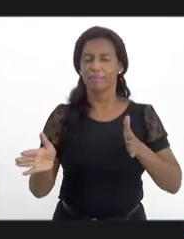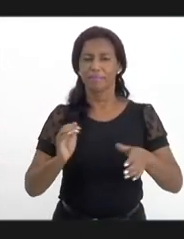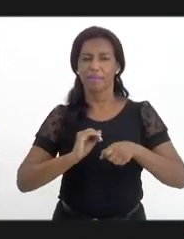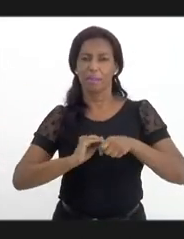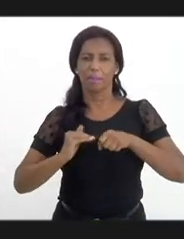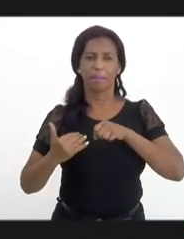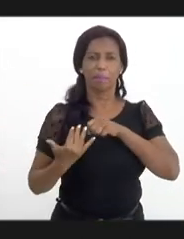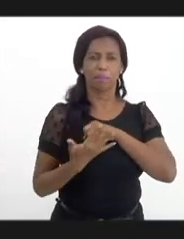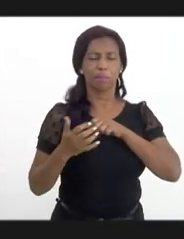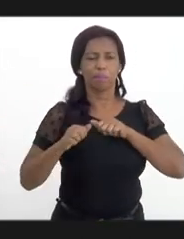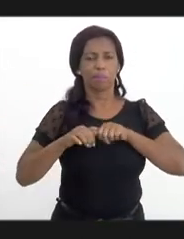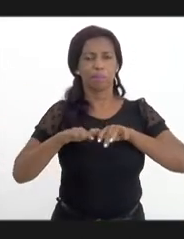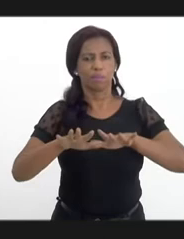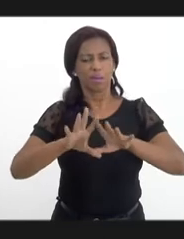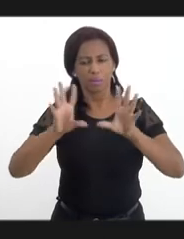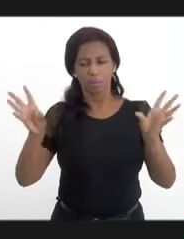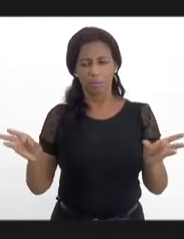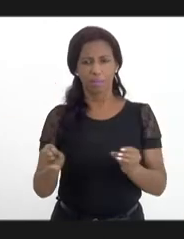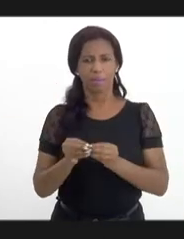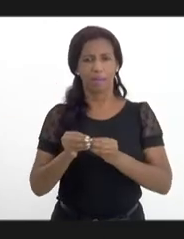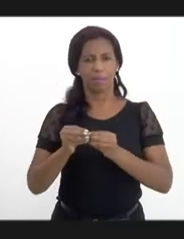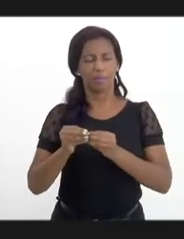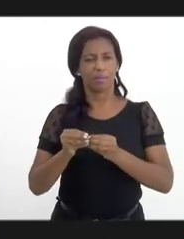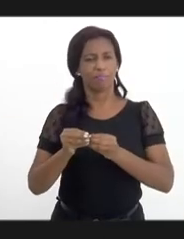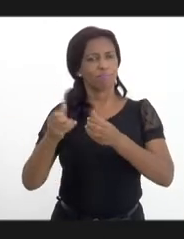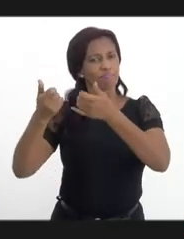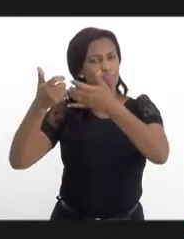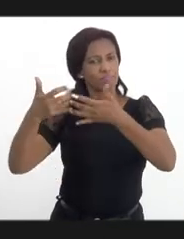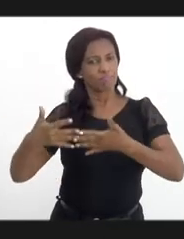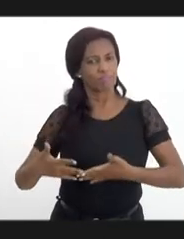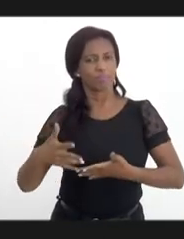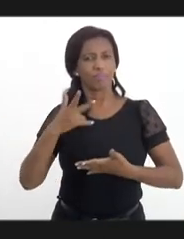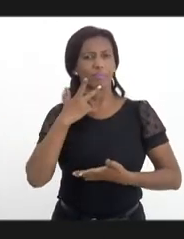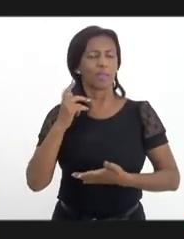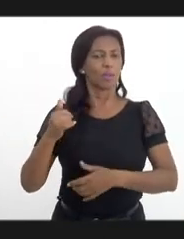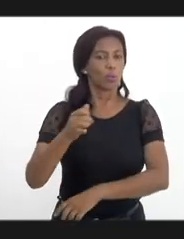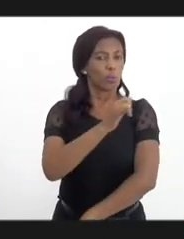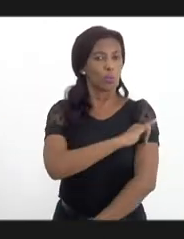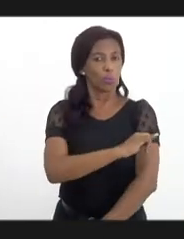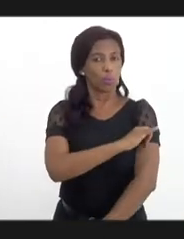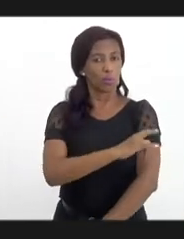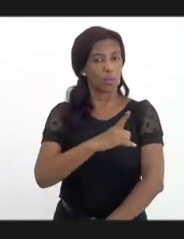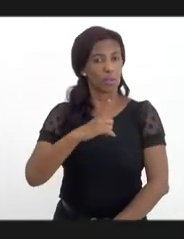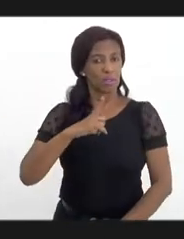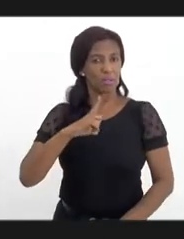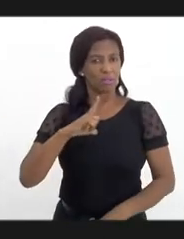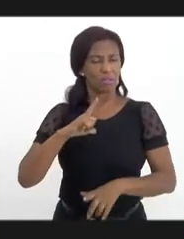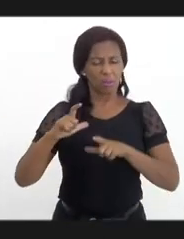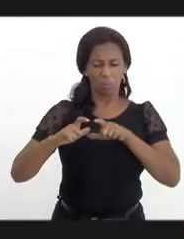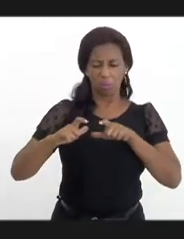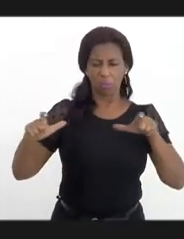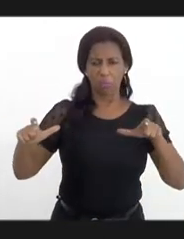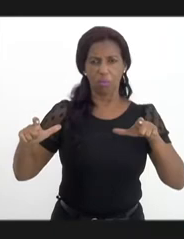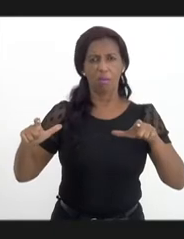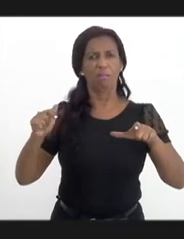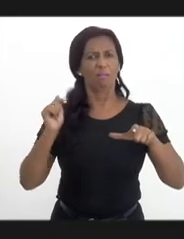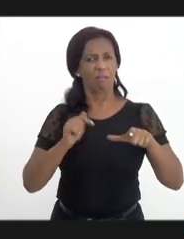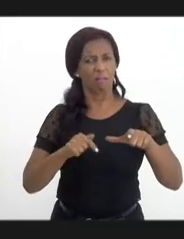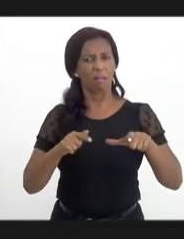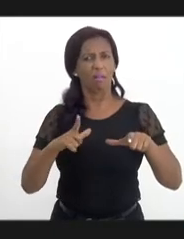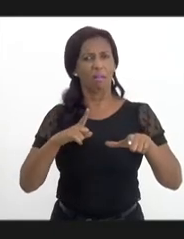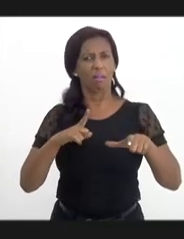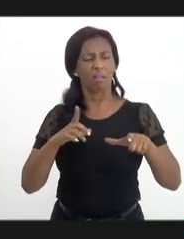pandemias. Eu queria falar um breve relato dizendo que o Rio de Janeiro tem uma rede robusta. Lidou,